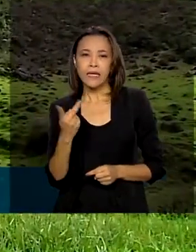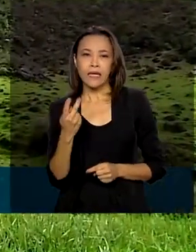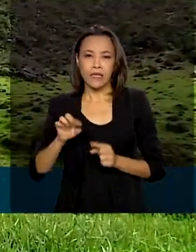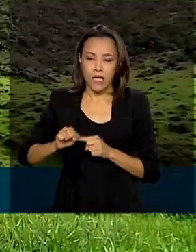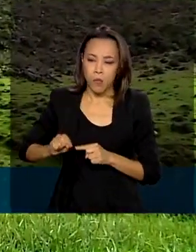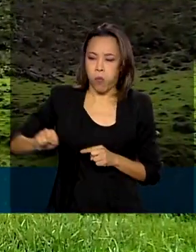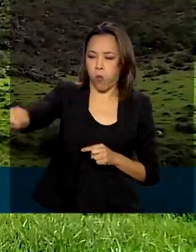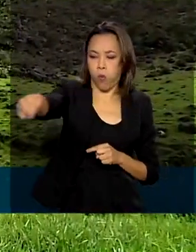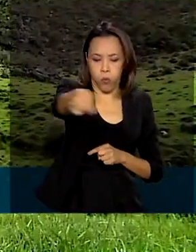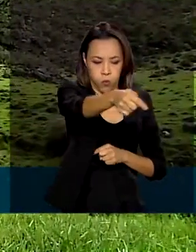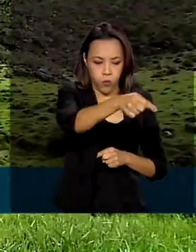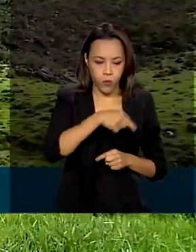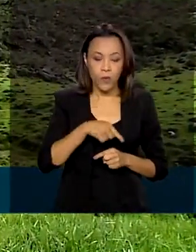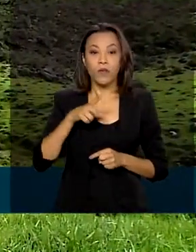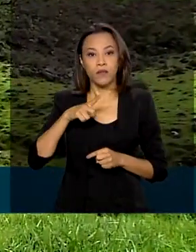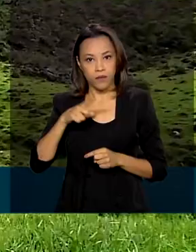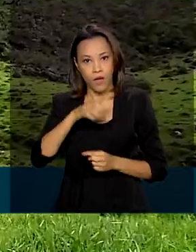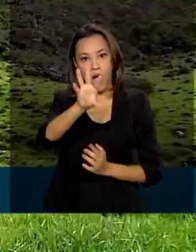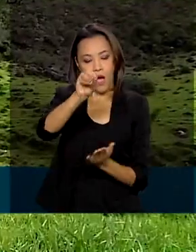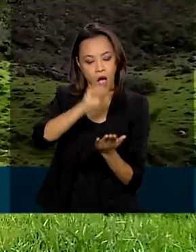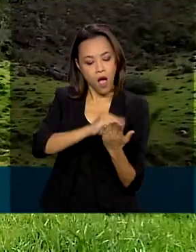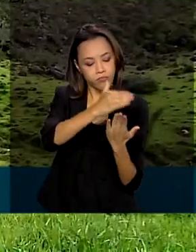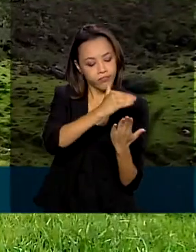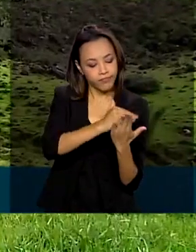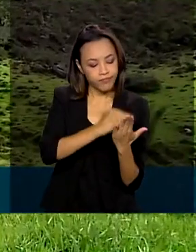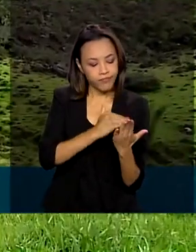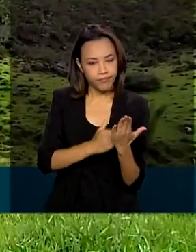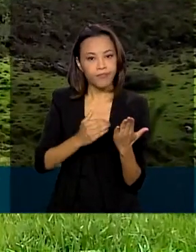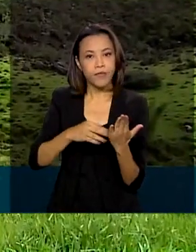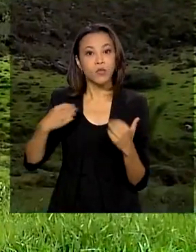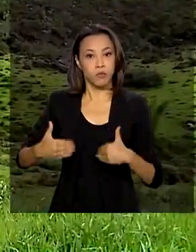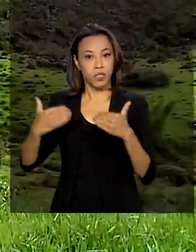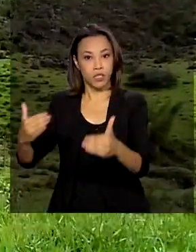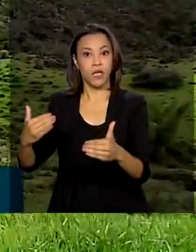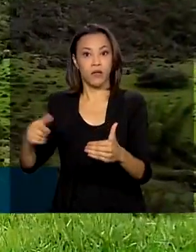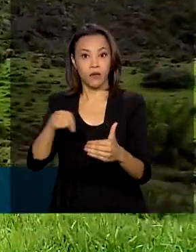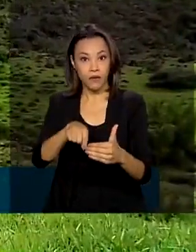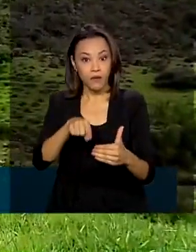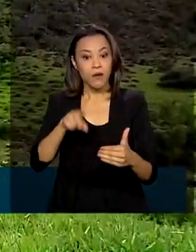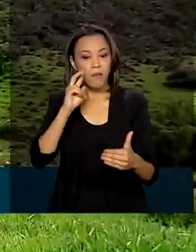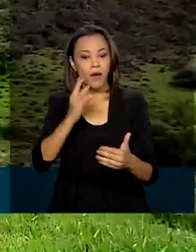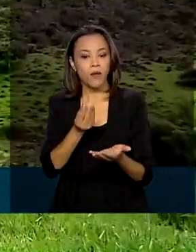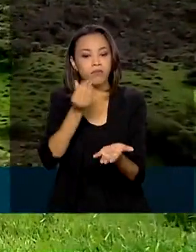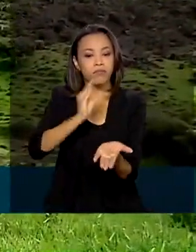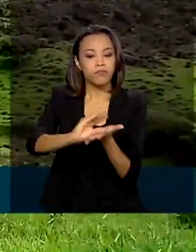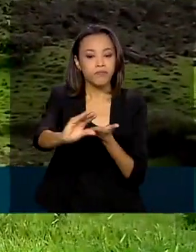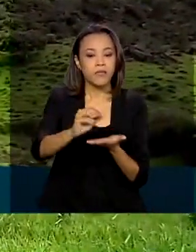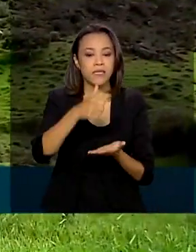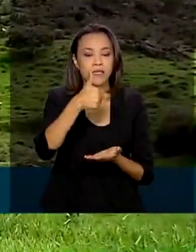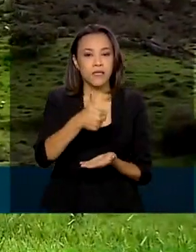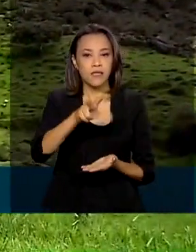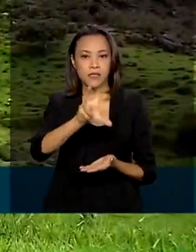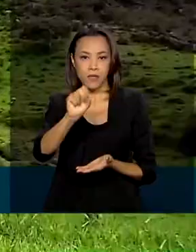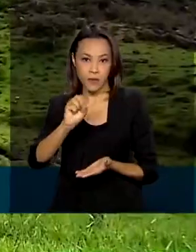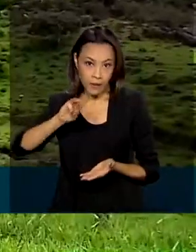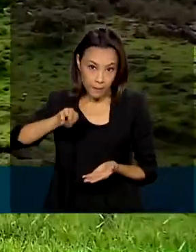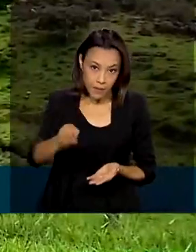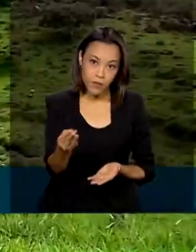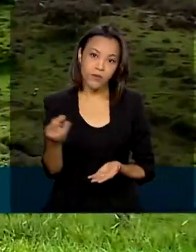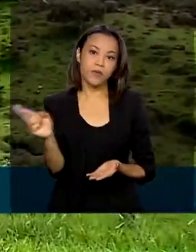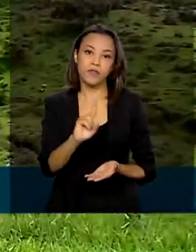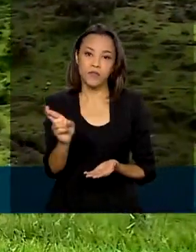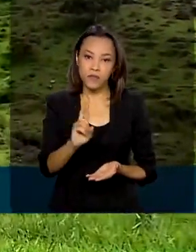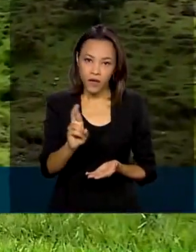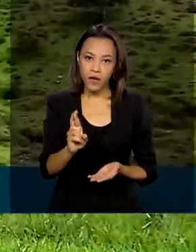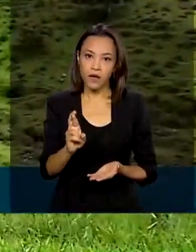Espinhaço. Ele está nos planos do Ministério do Meio Ambiente, que pretende destinar 150 milhões de reais em multas